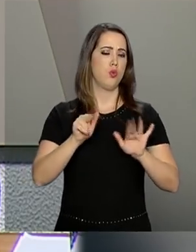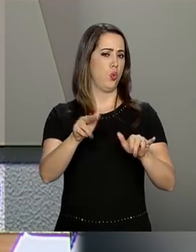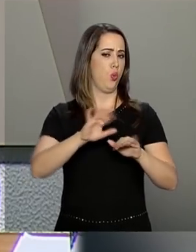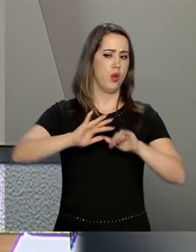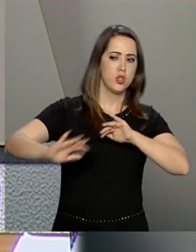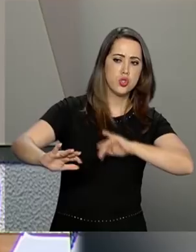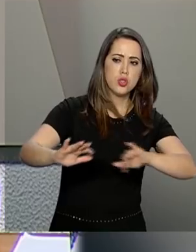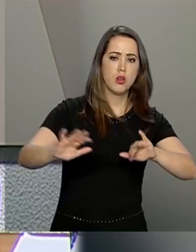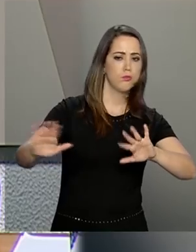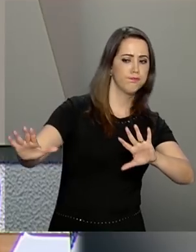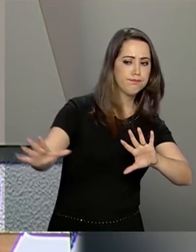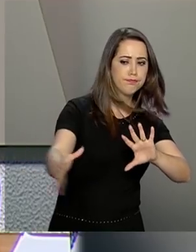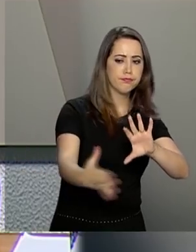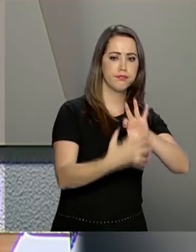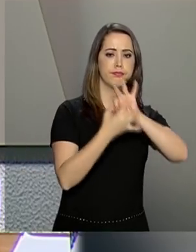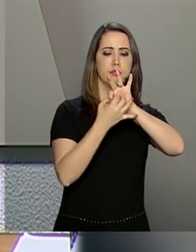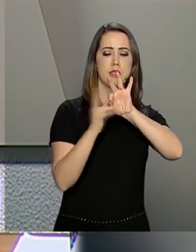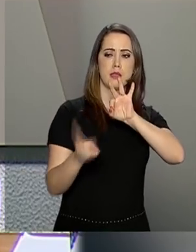de outros parceiros.